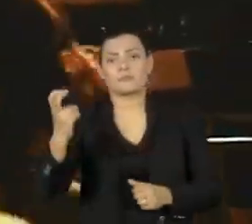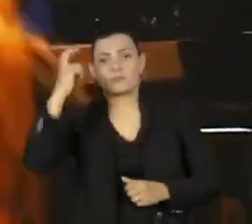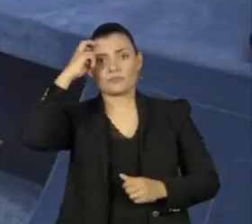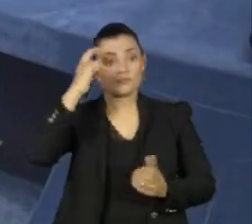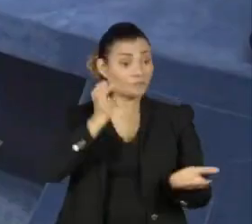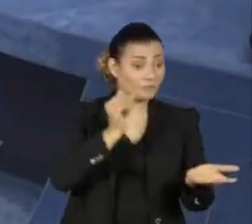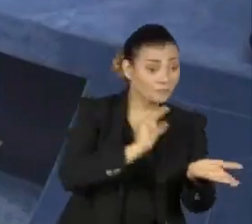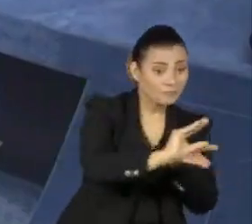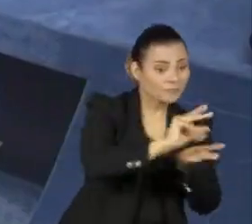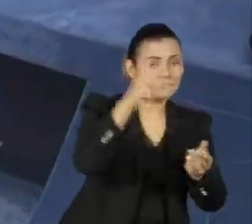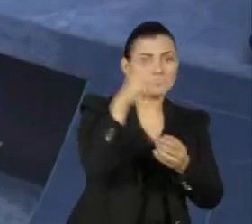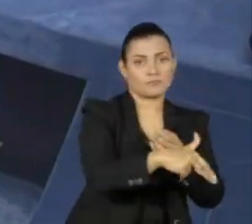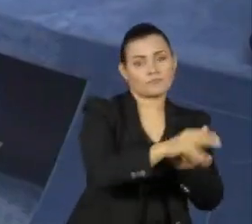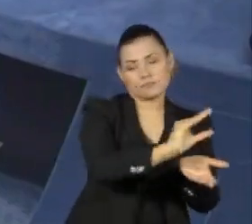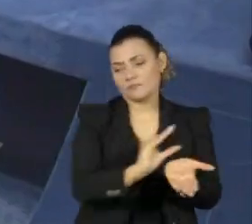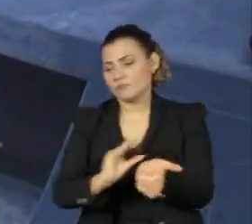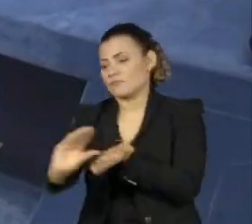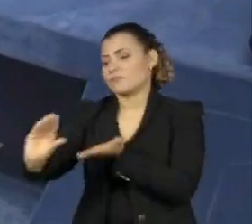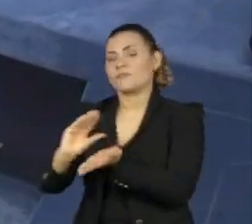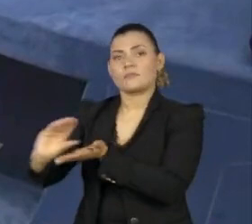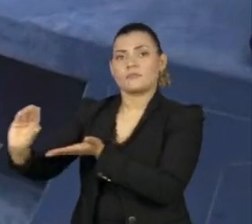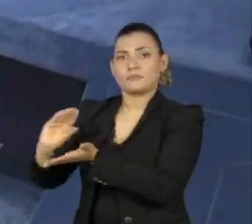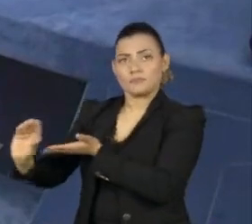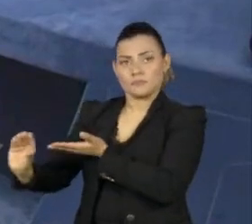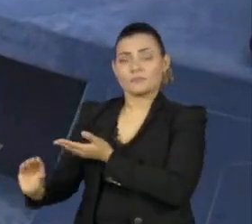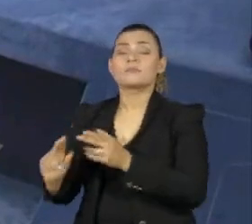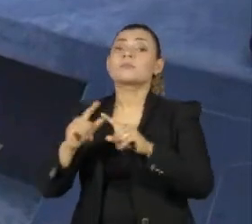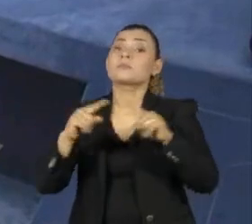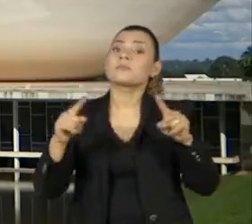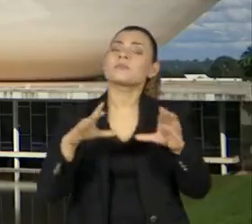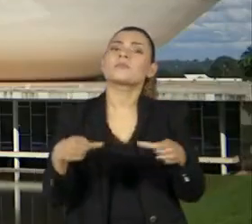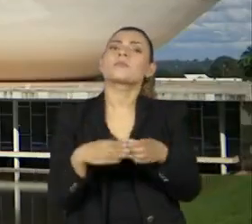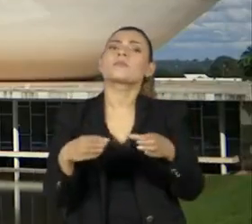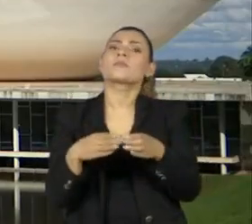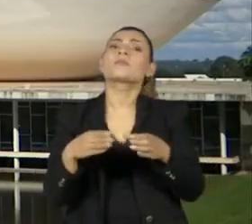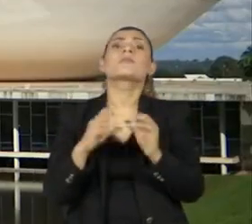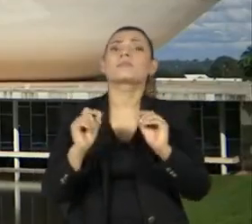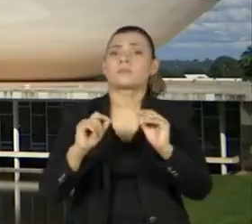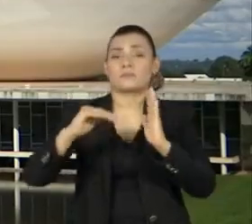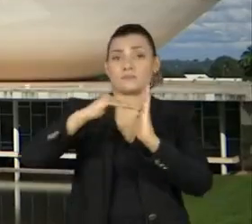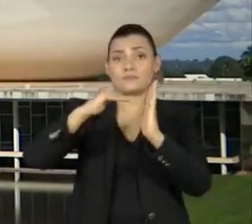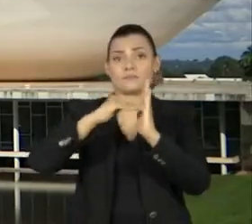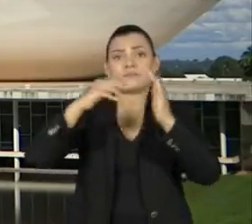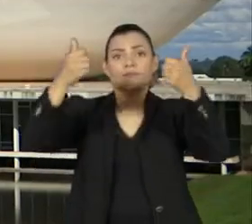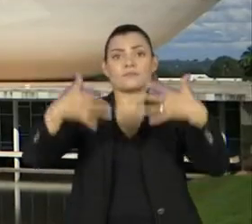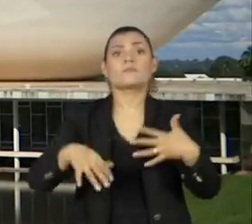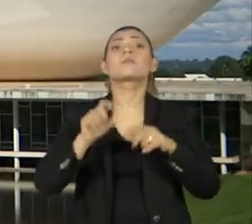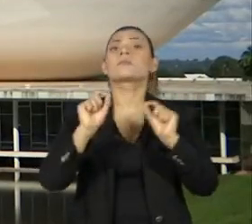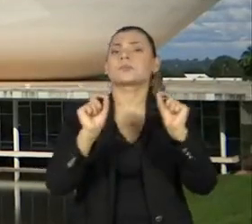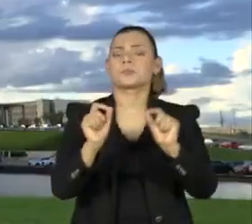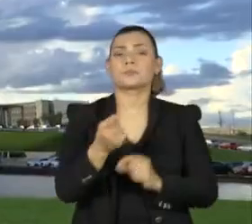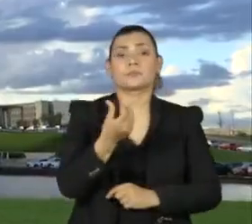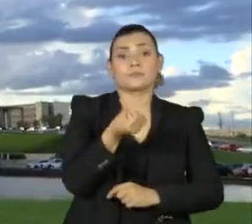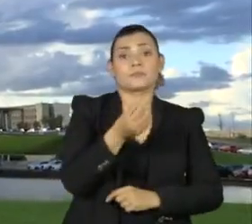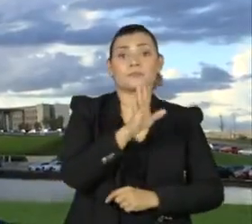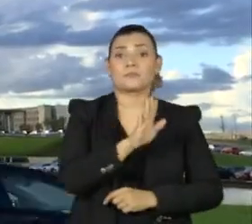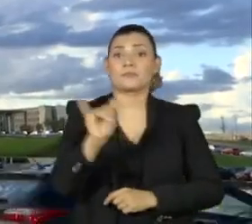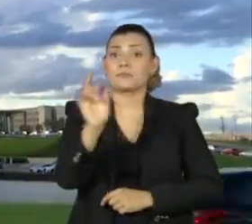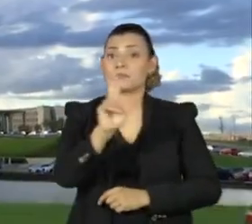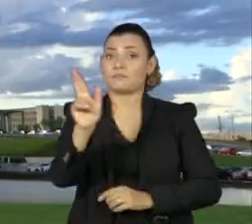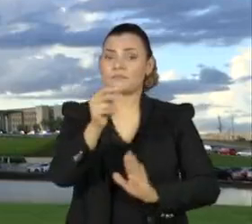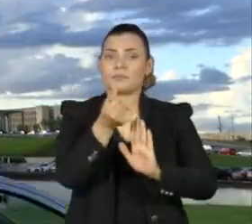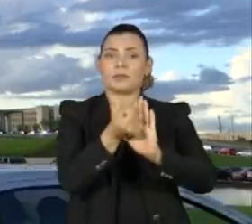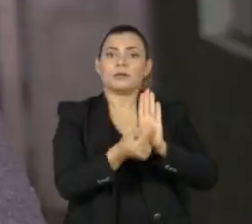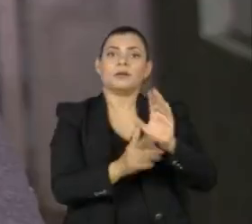orçamento. Pelos cálculos de especialistas do Senado, isso permite o desbloqueio de quase 6 bilhões de reais do